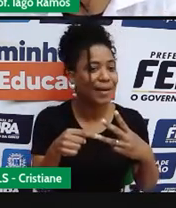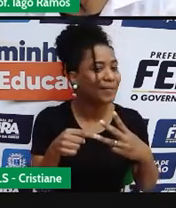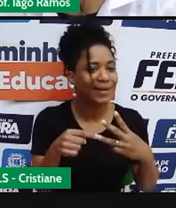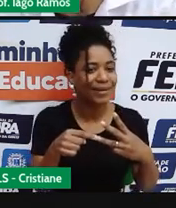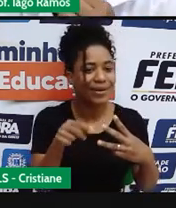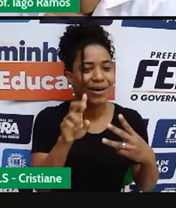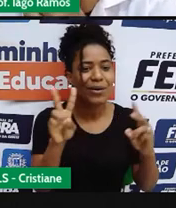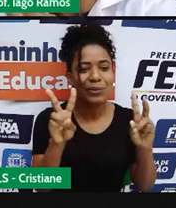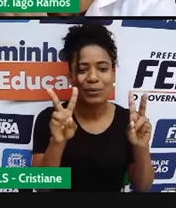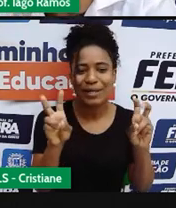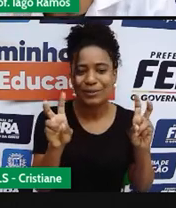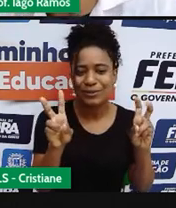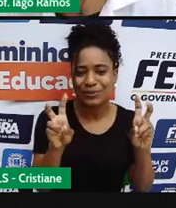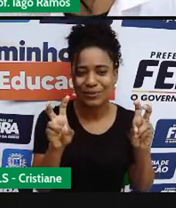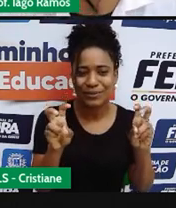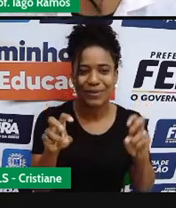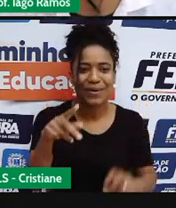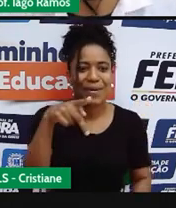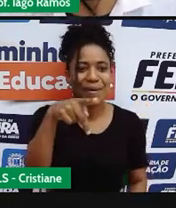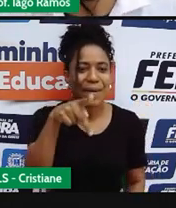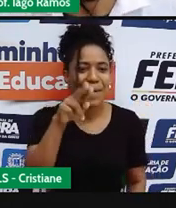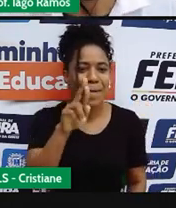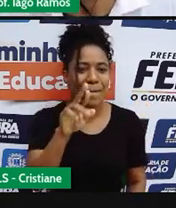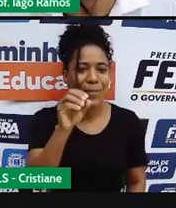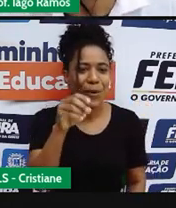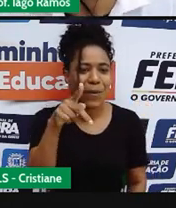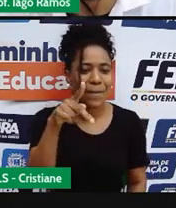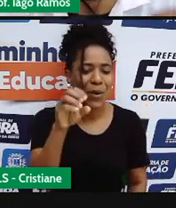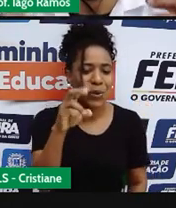proporcionalidade. Tá?